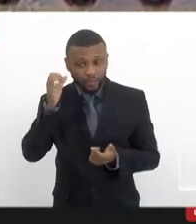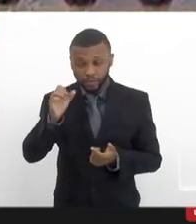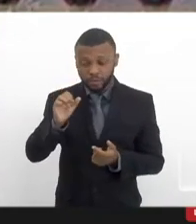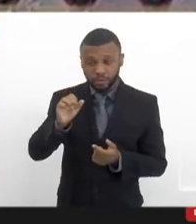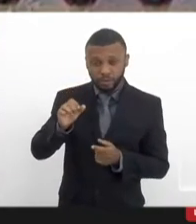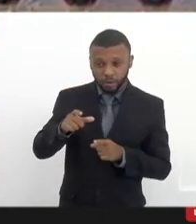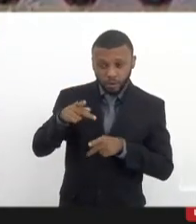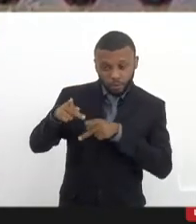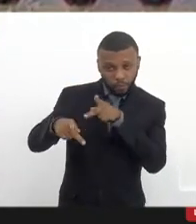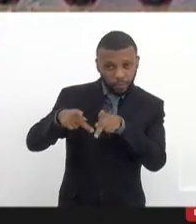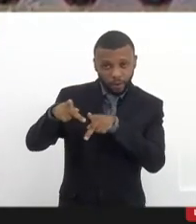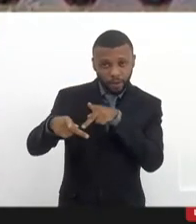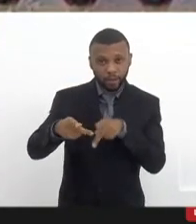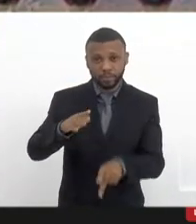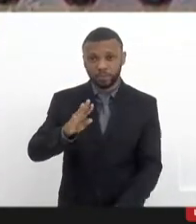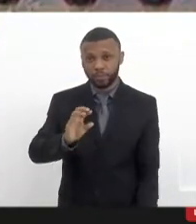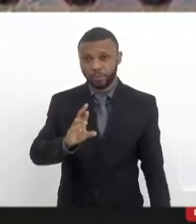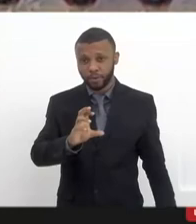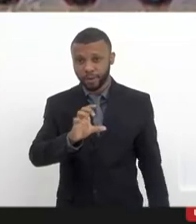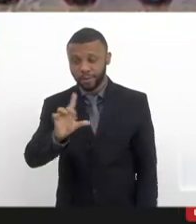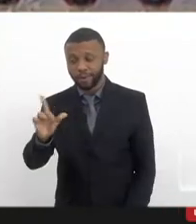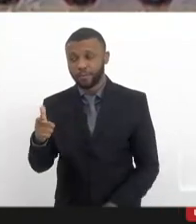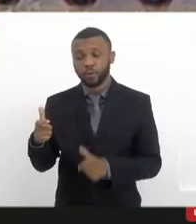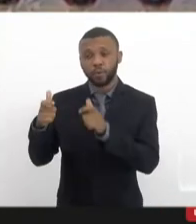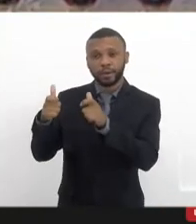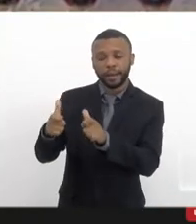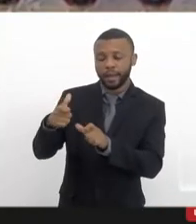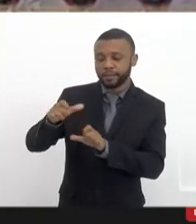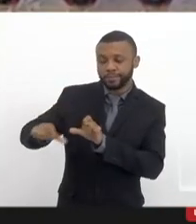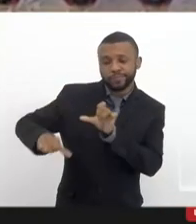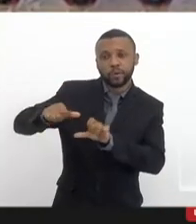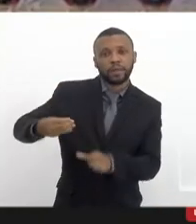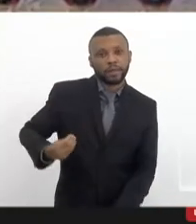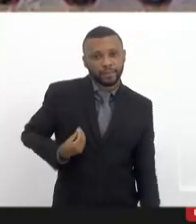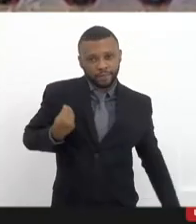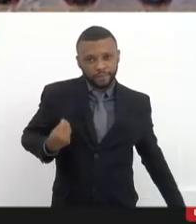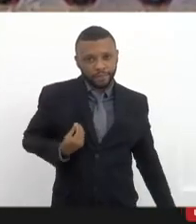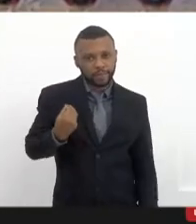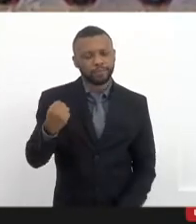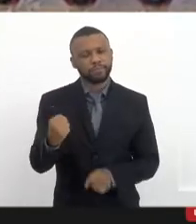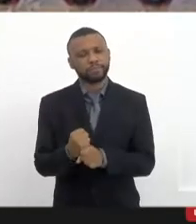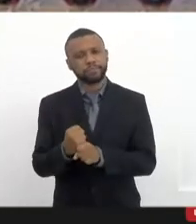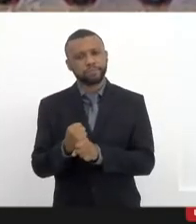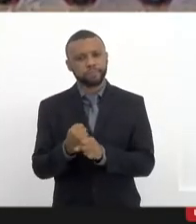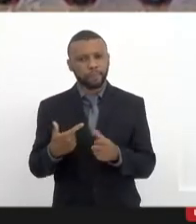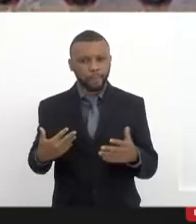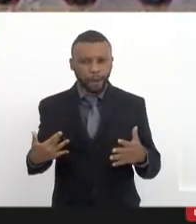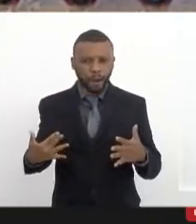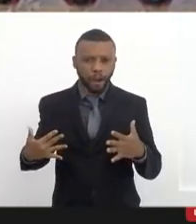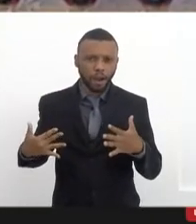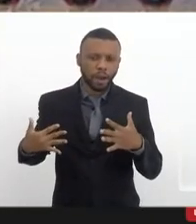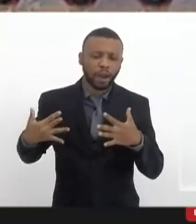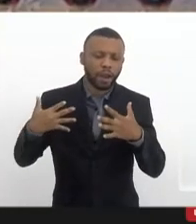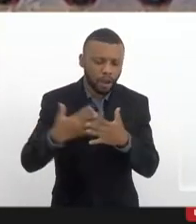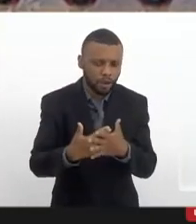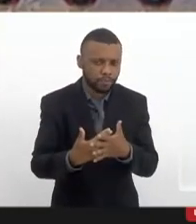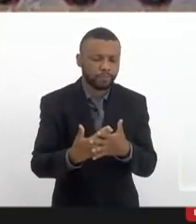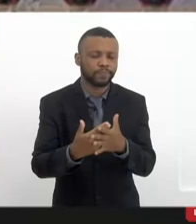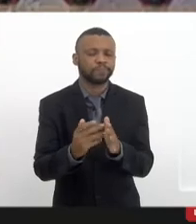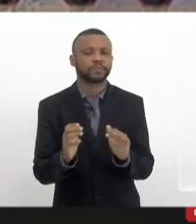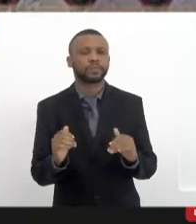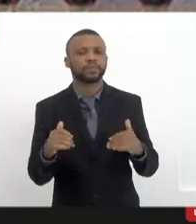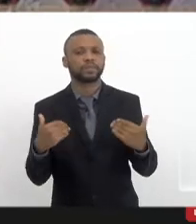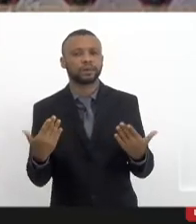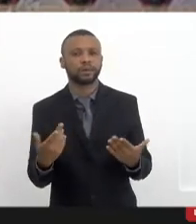foi o meu lugar de manutenção de vida durante muito tempo, né? Então, eu